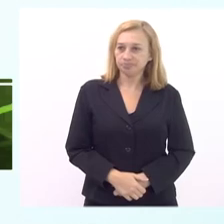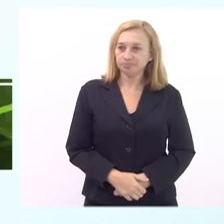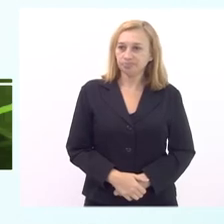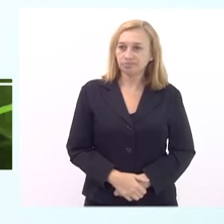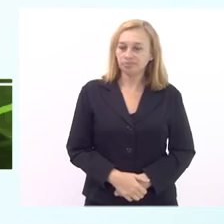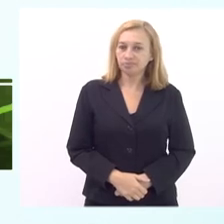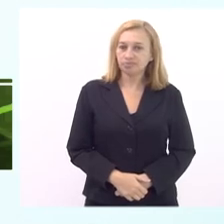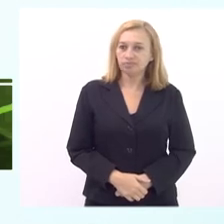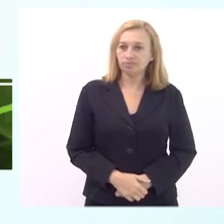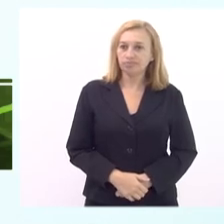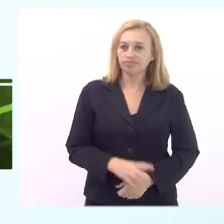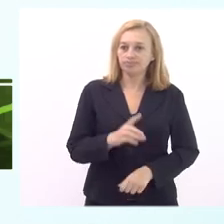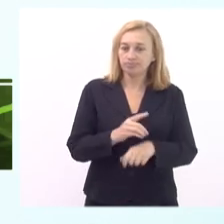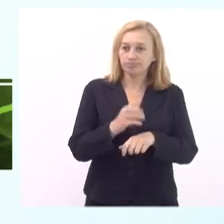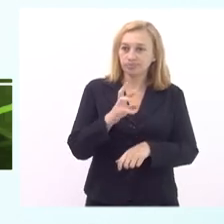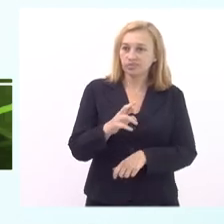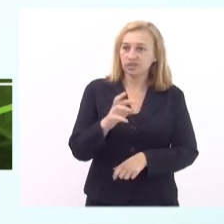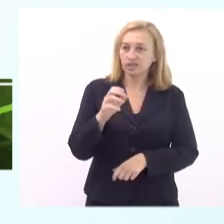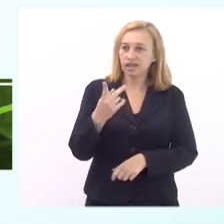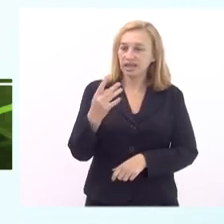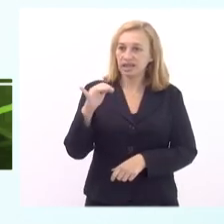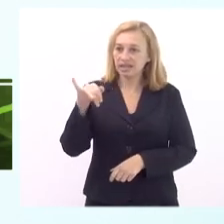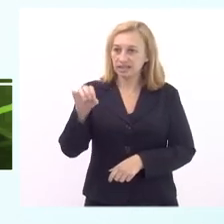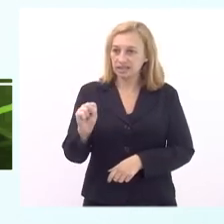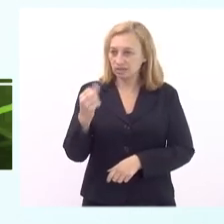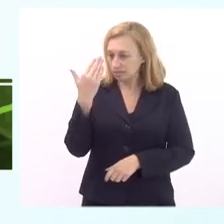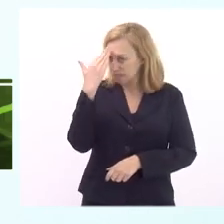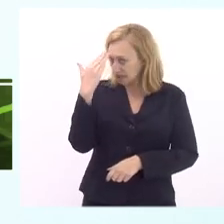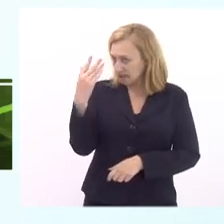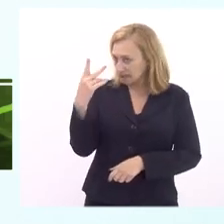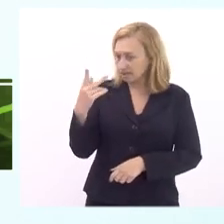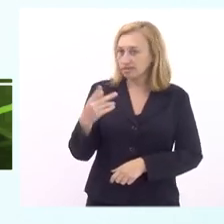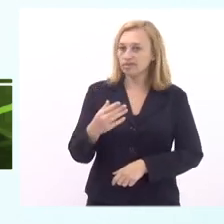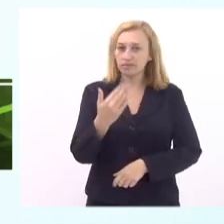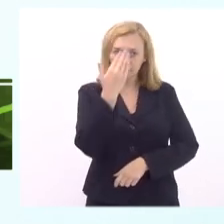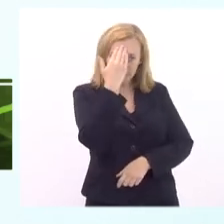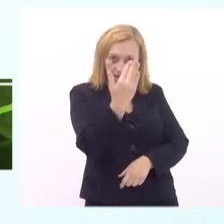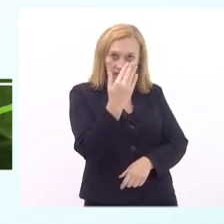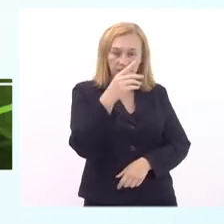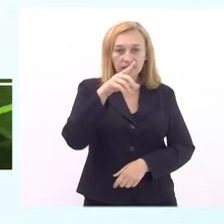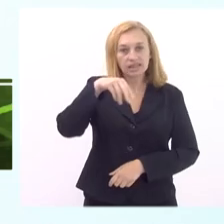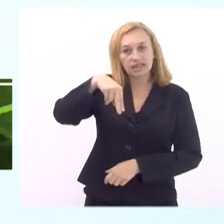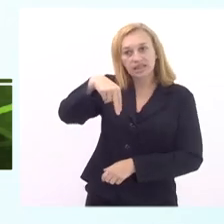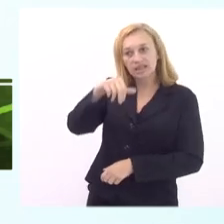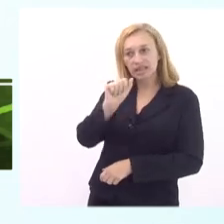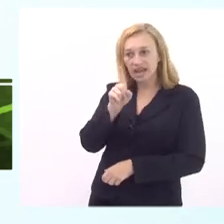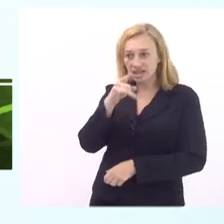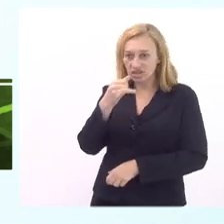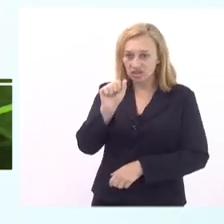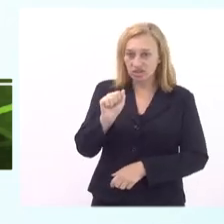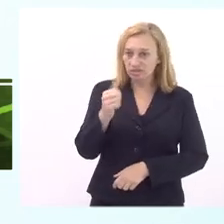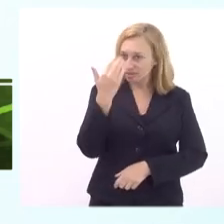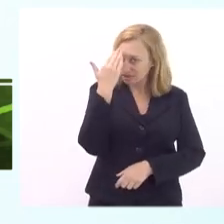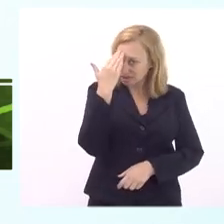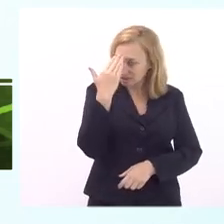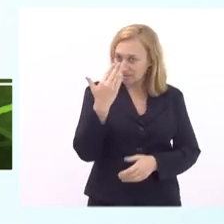doutora Elice obrigado pela presença. Obrigado Nádia. De nada.